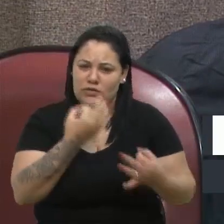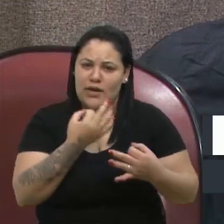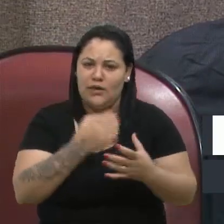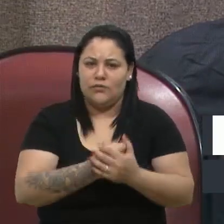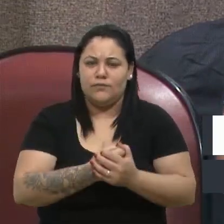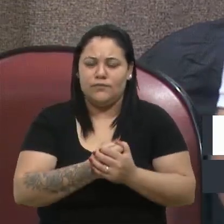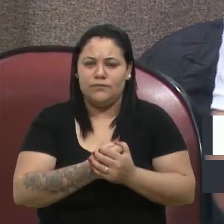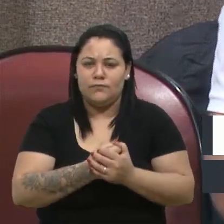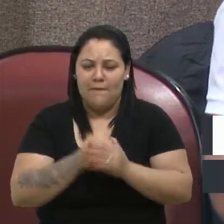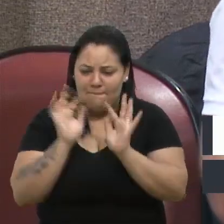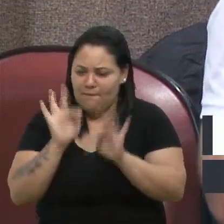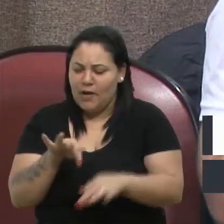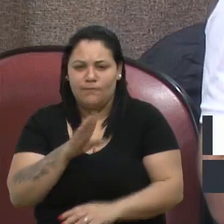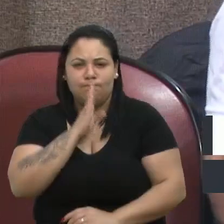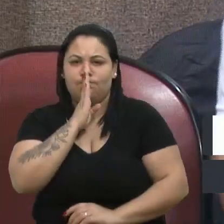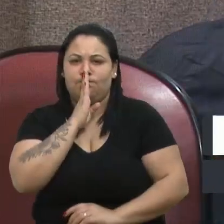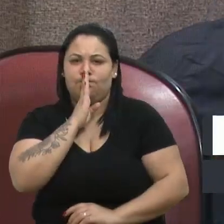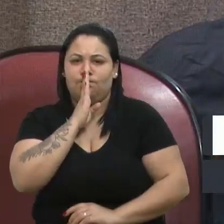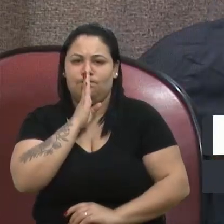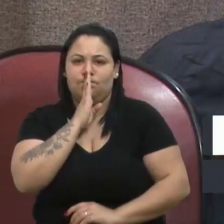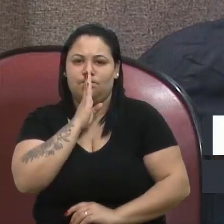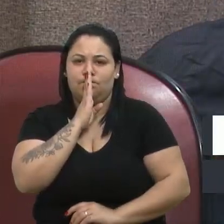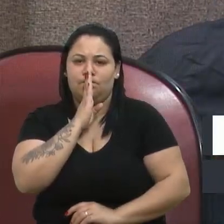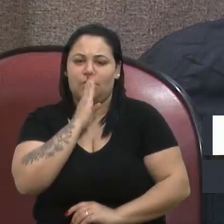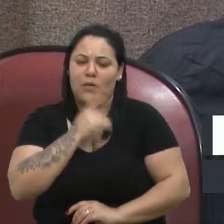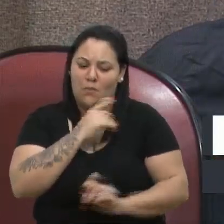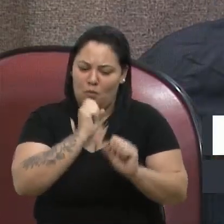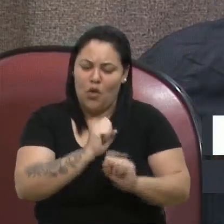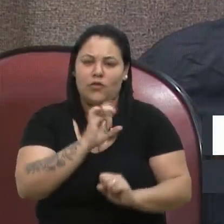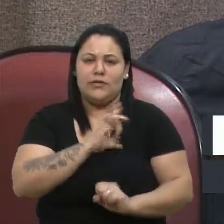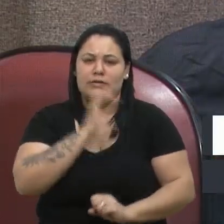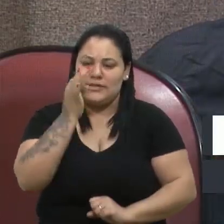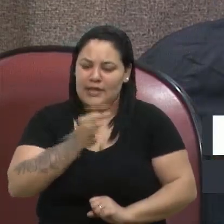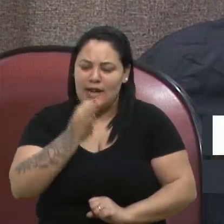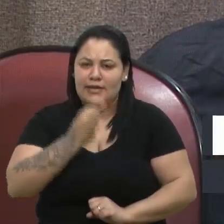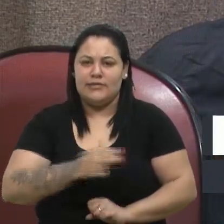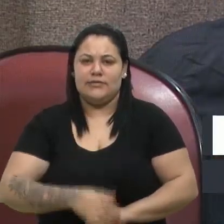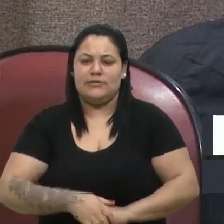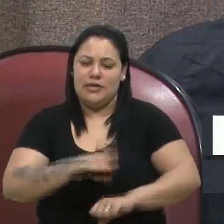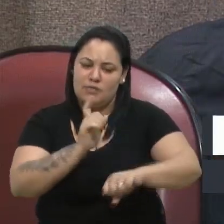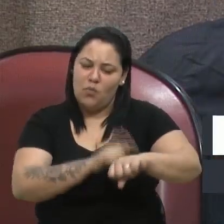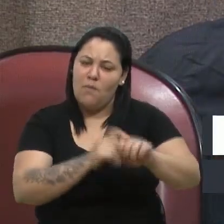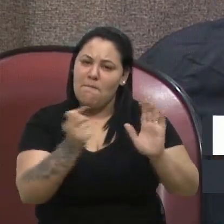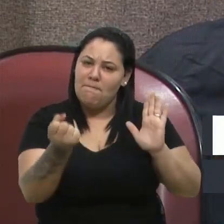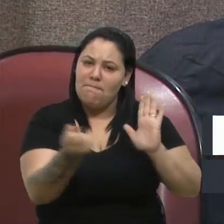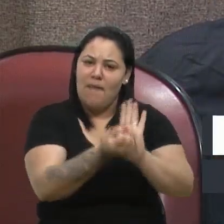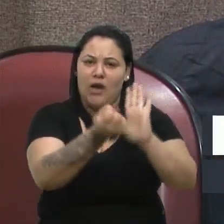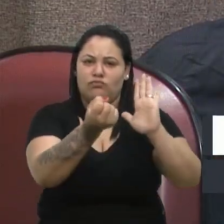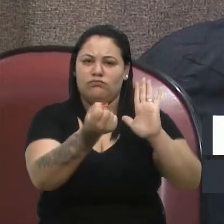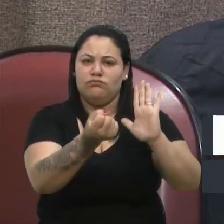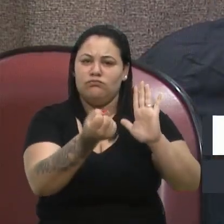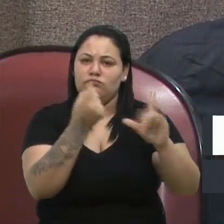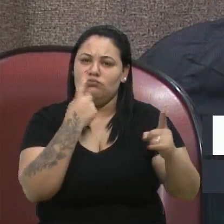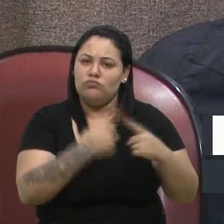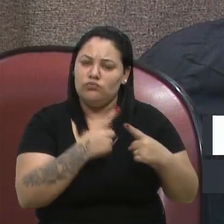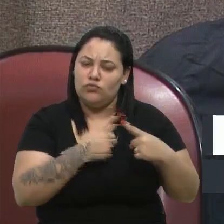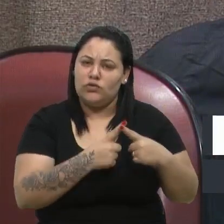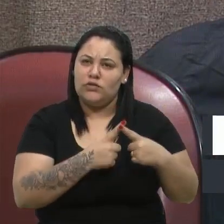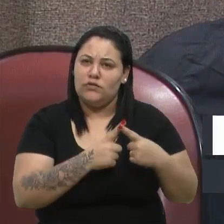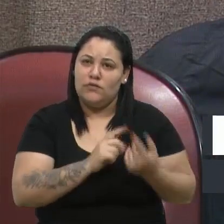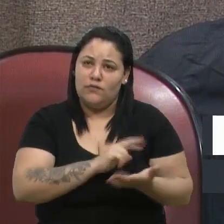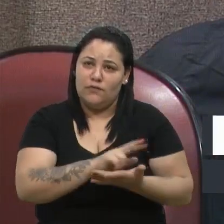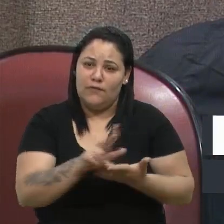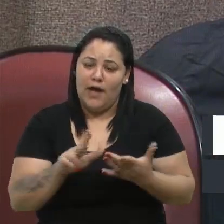silêncio. E a gente pode ter certeza, vereadora Tatiana, que esse momento vai ficar marcado porque mais tipos de deficiência serão